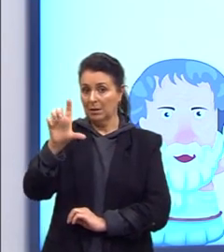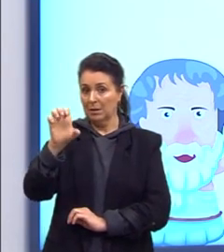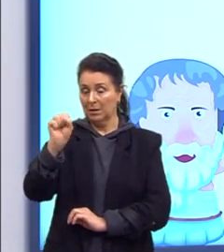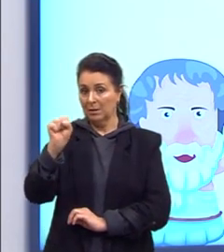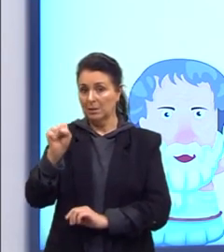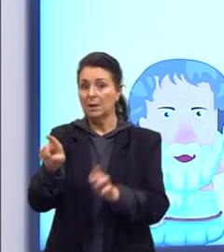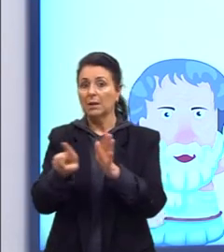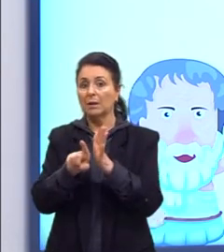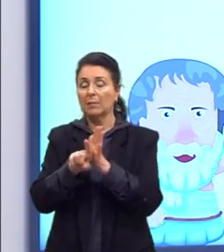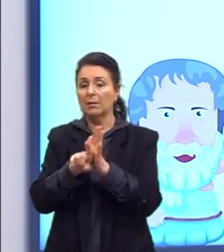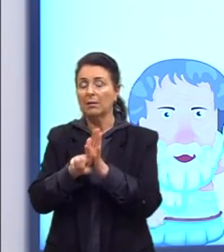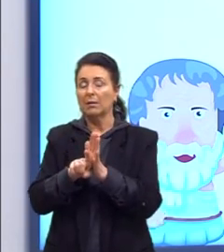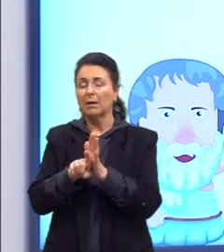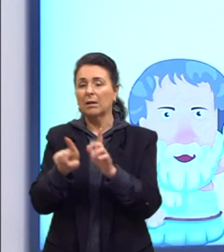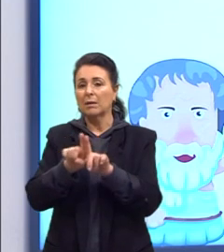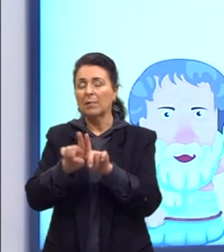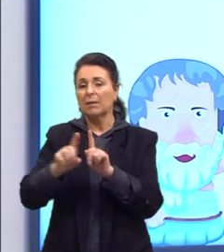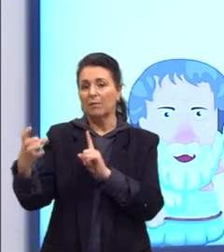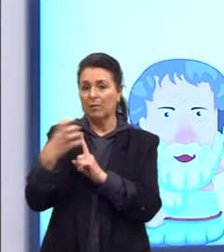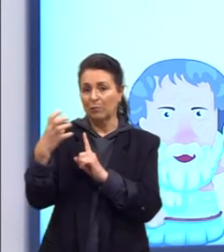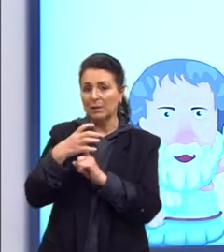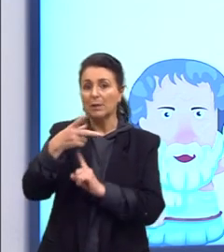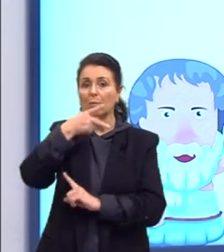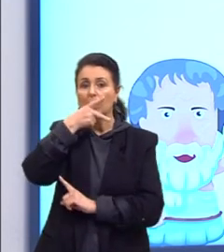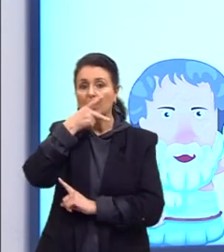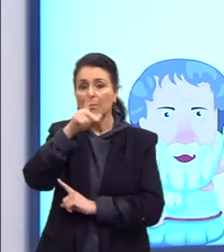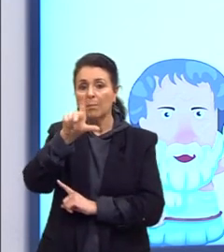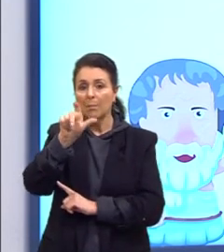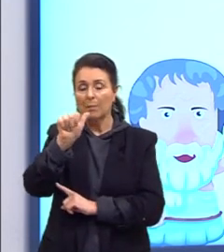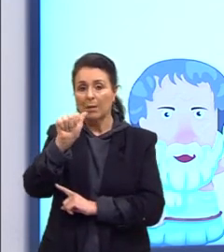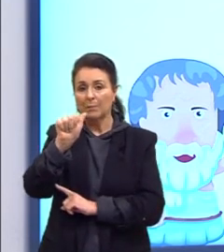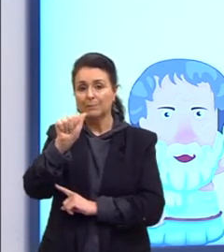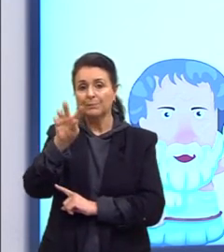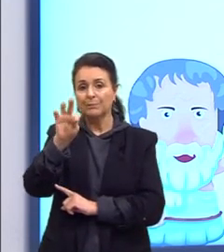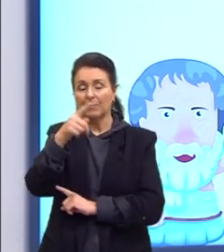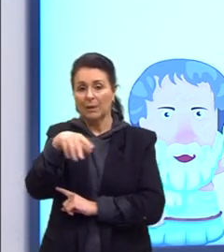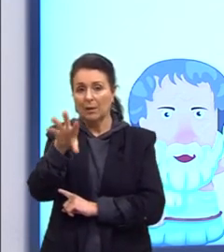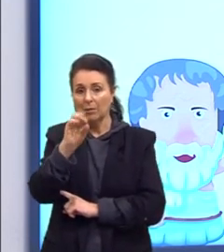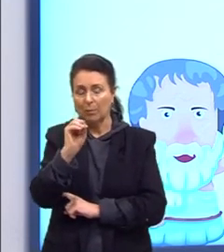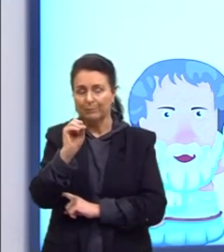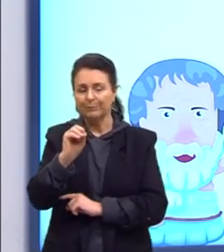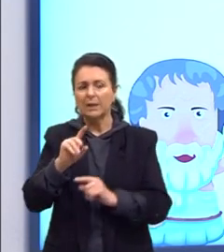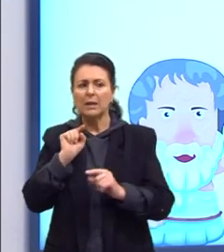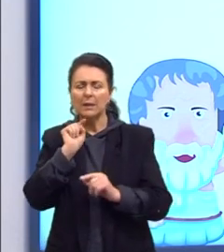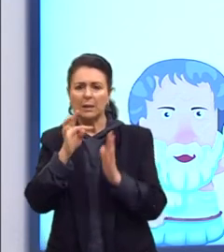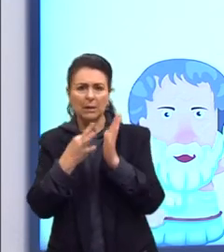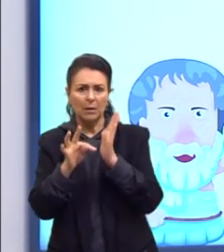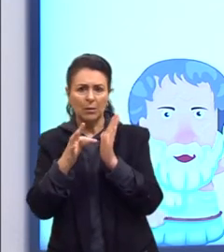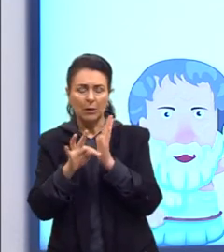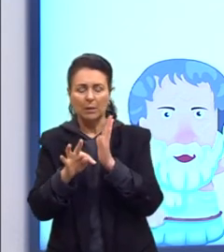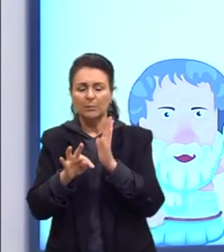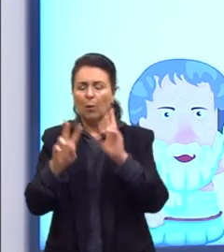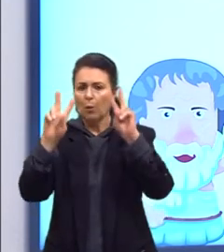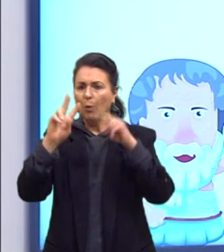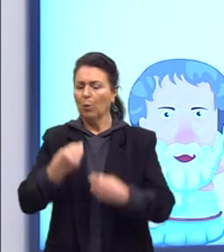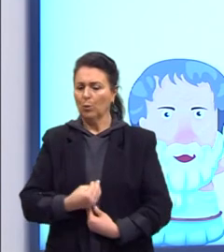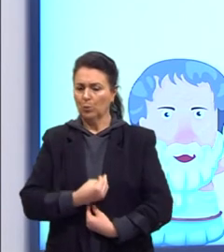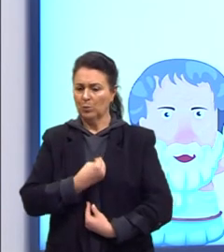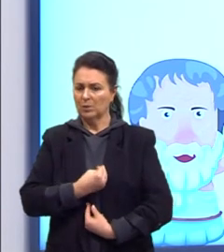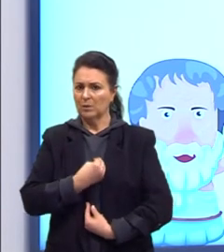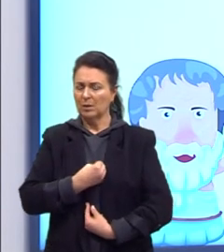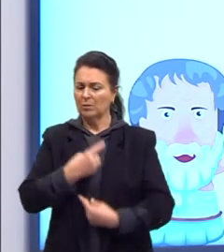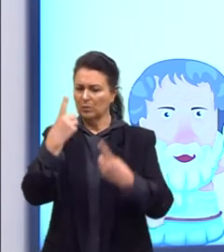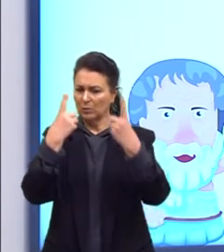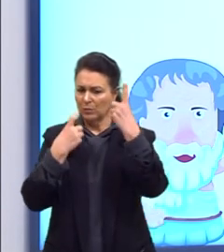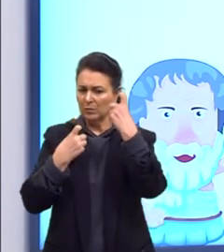teoria, ela considerava que os seres vivos seriam constantemente formados a partir de matéria não